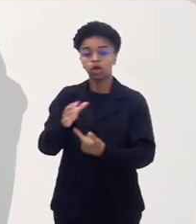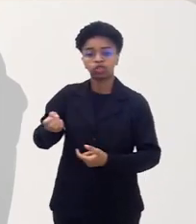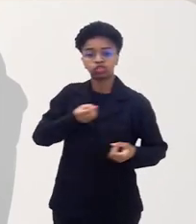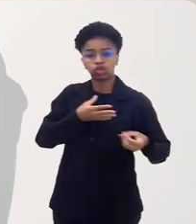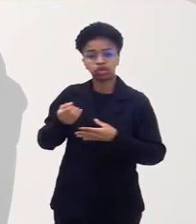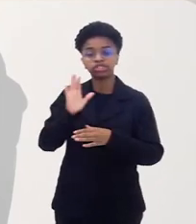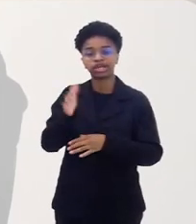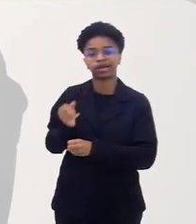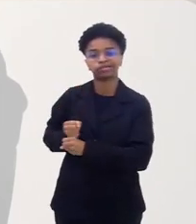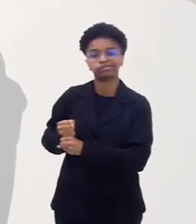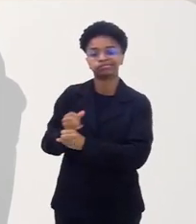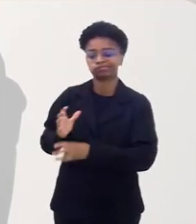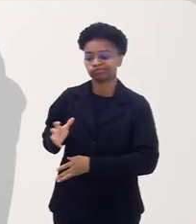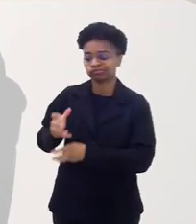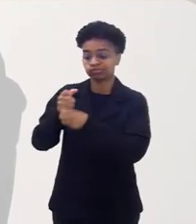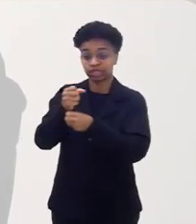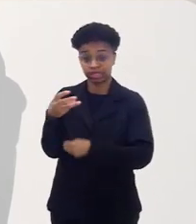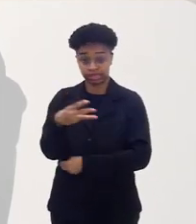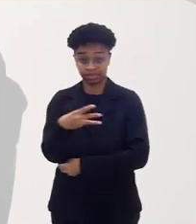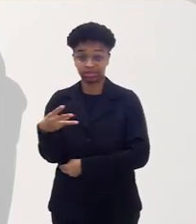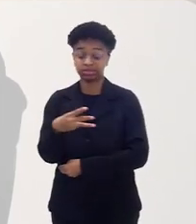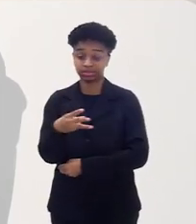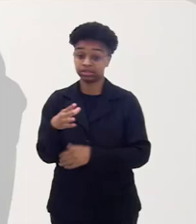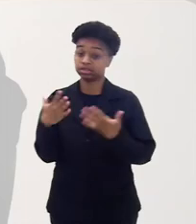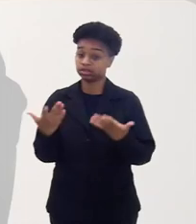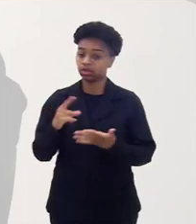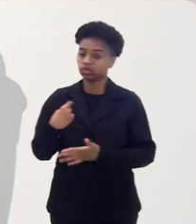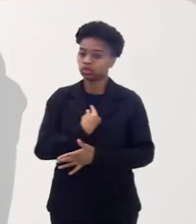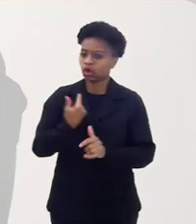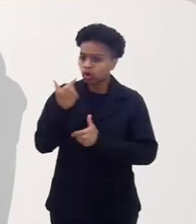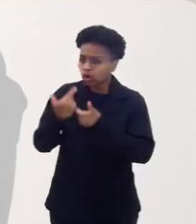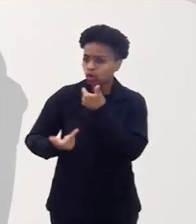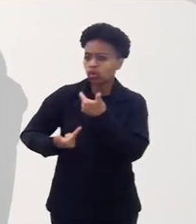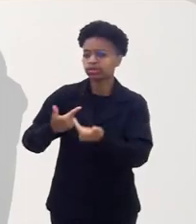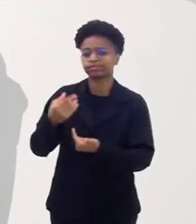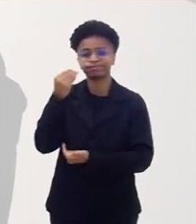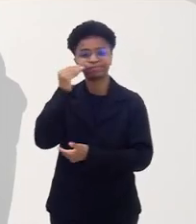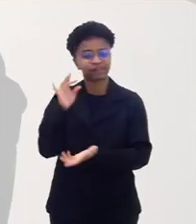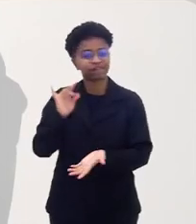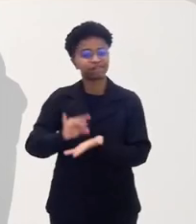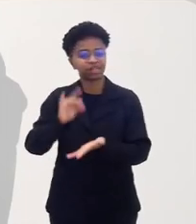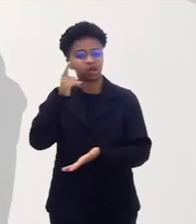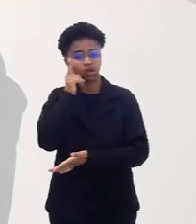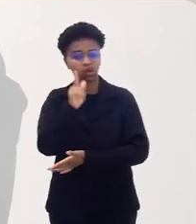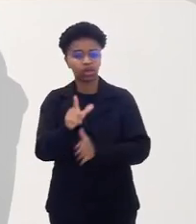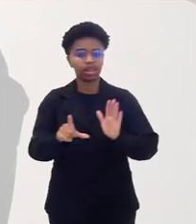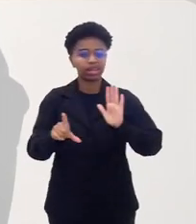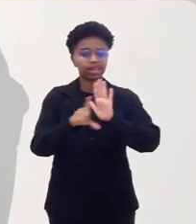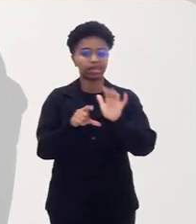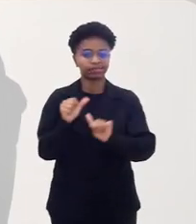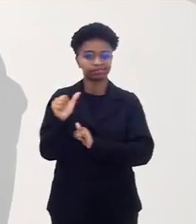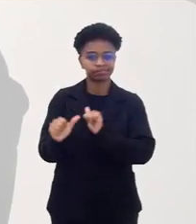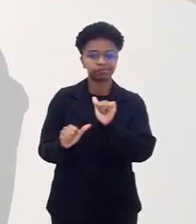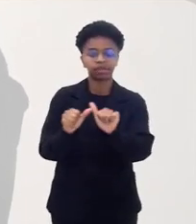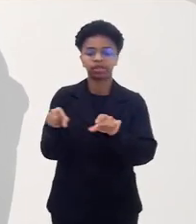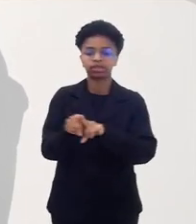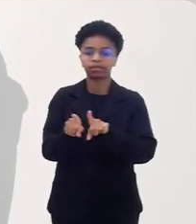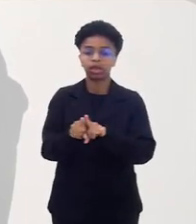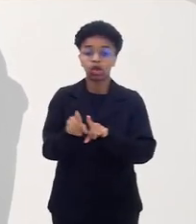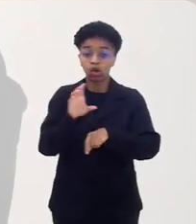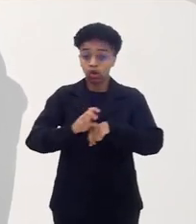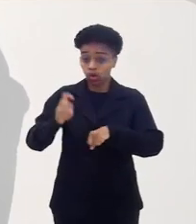33 anos. E nós estamos lutando para efetivar essa lei, transformar essa